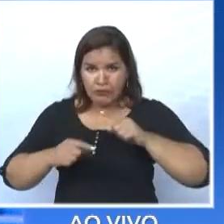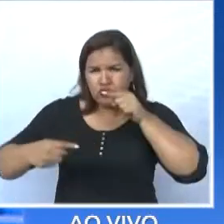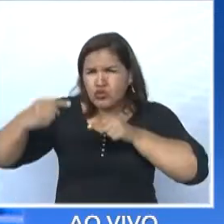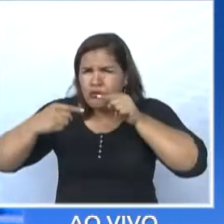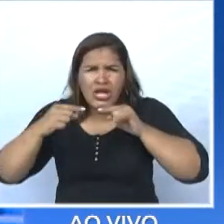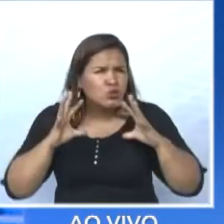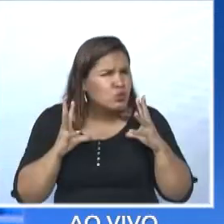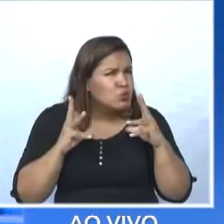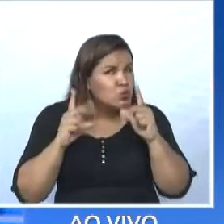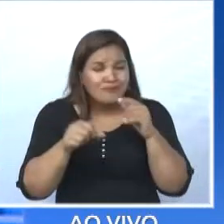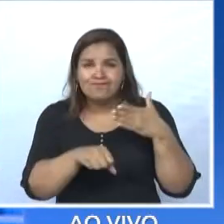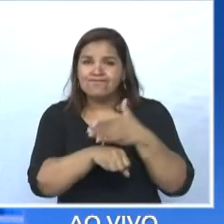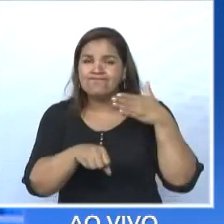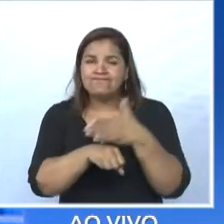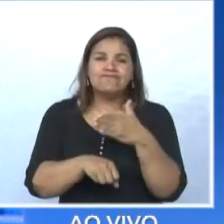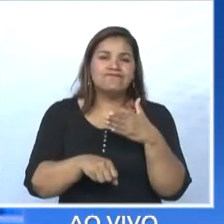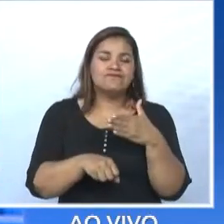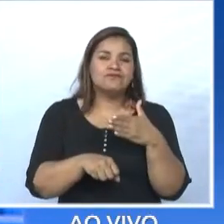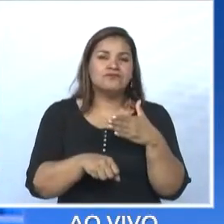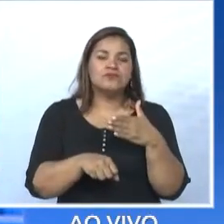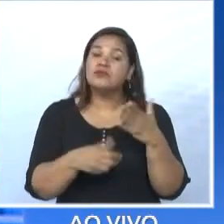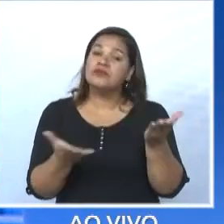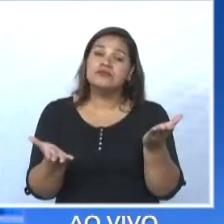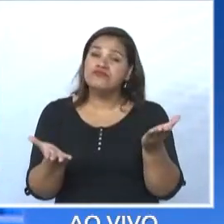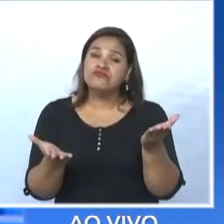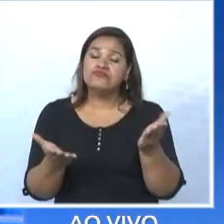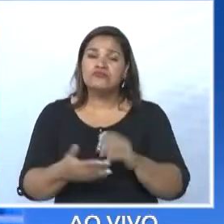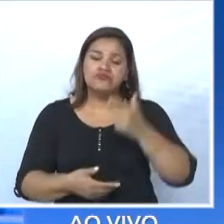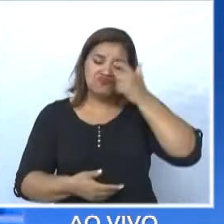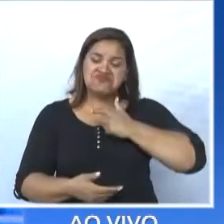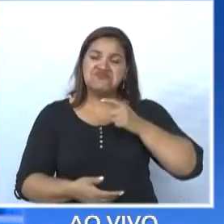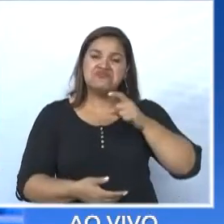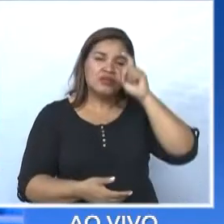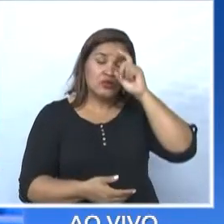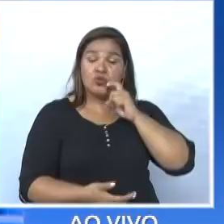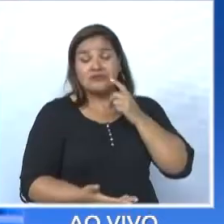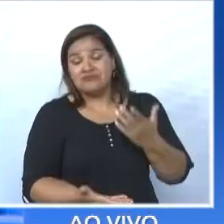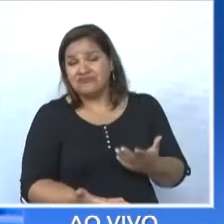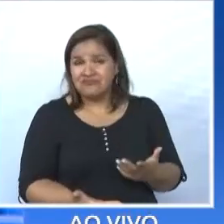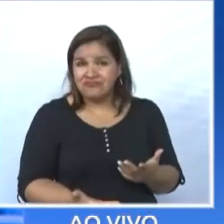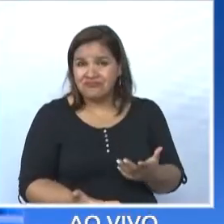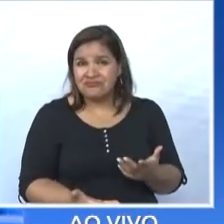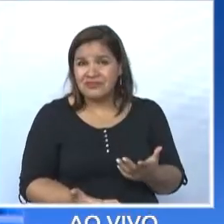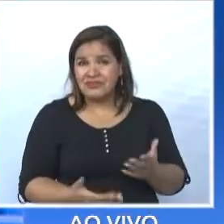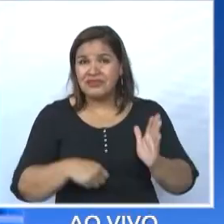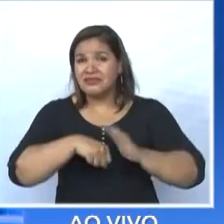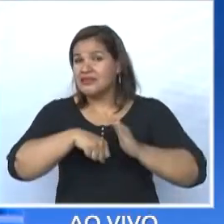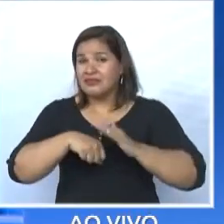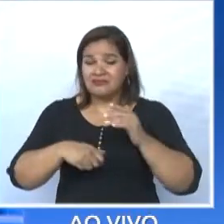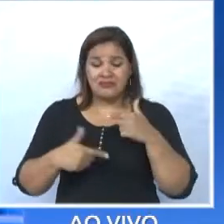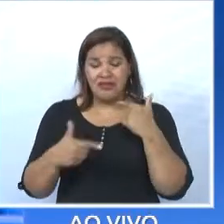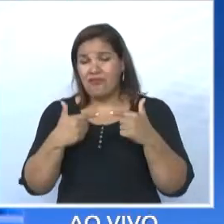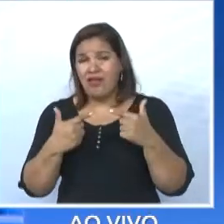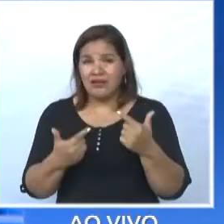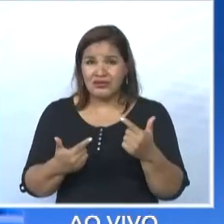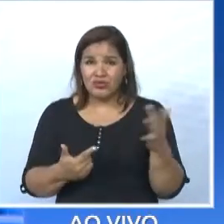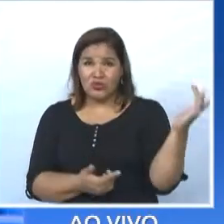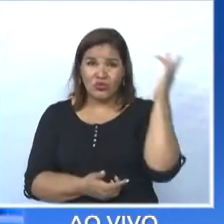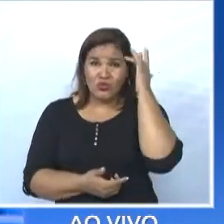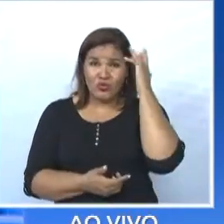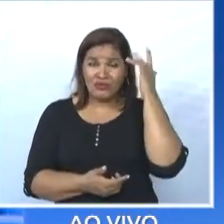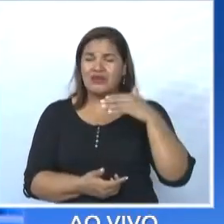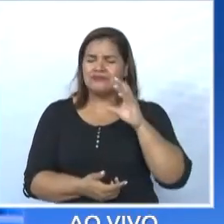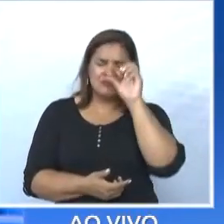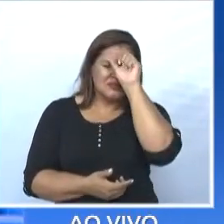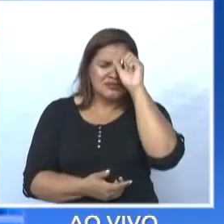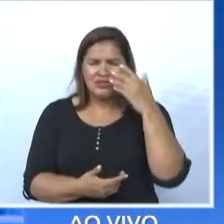passou foi isso, tranquilidade, execução de serviços, amadureci muito, aprendi com os erros,